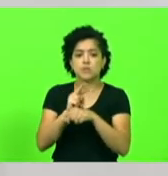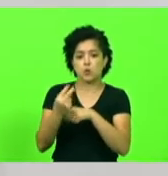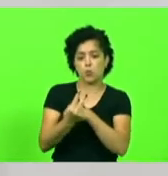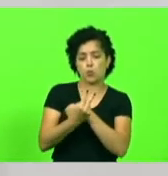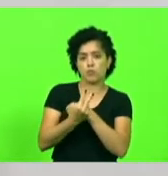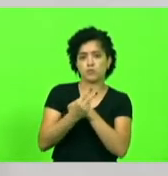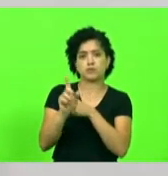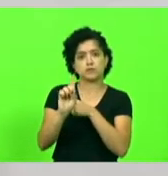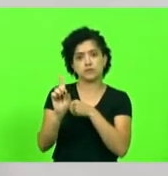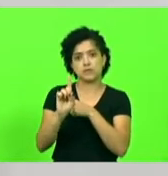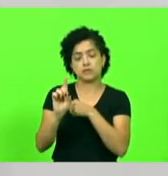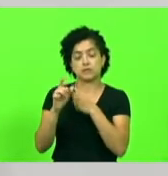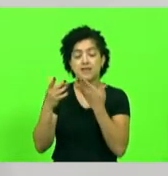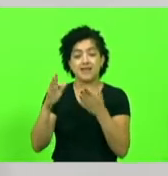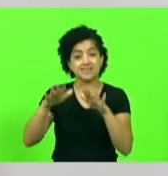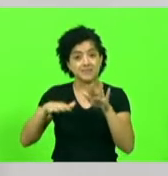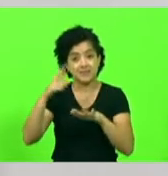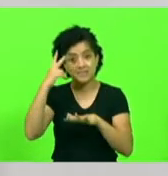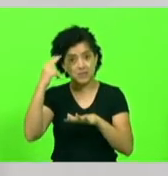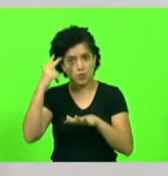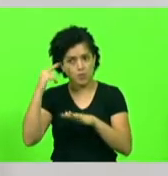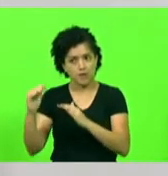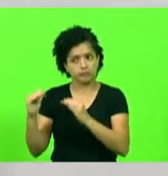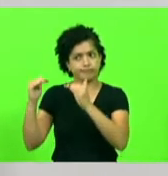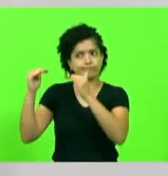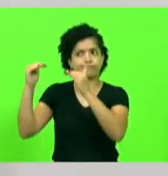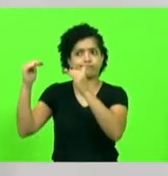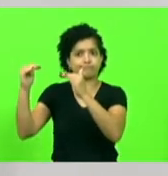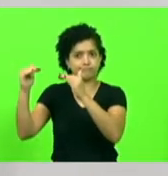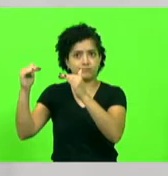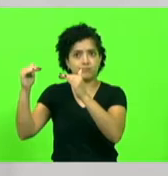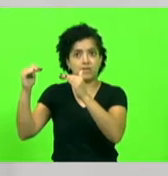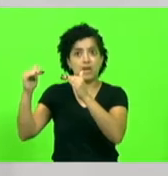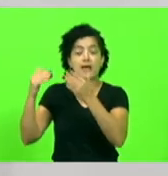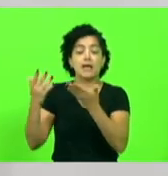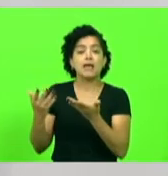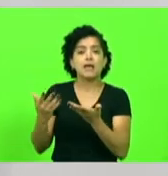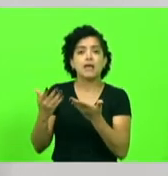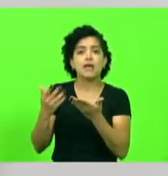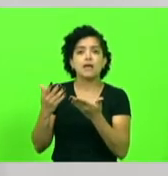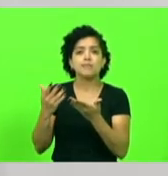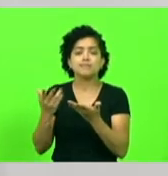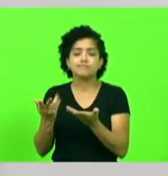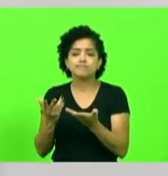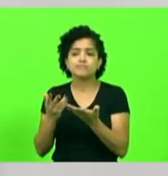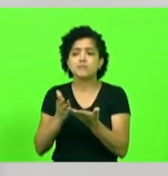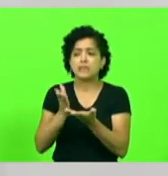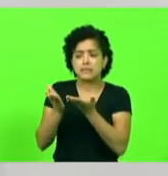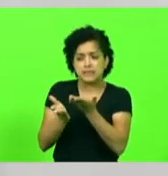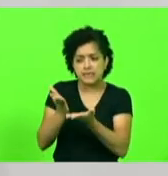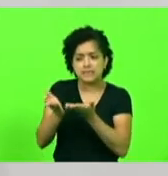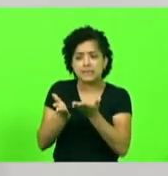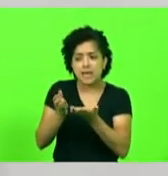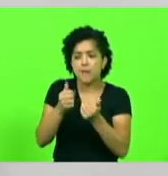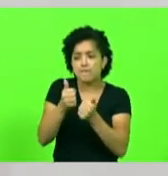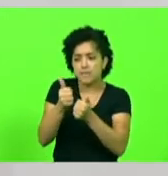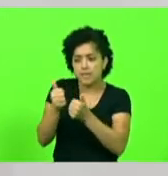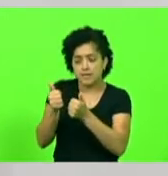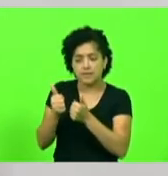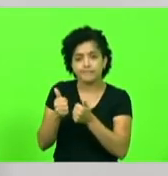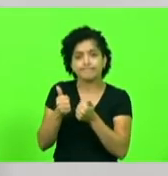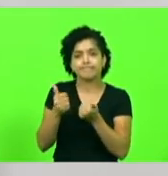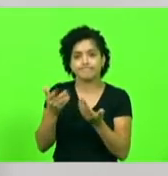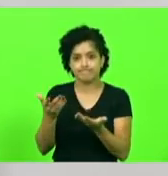Porque é normal que, quando é uma autoridade, a tendência é de você tratar bem aquela autoridade.